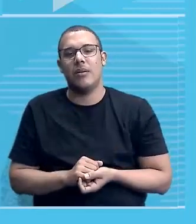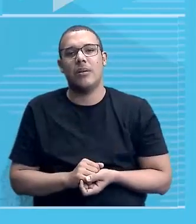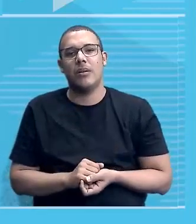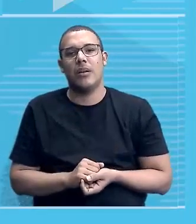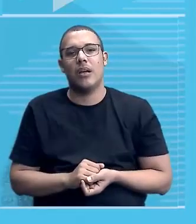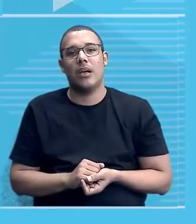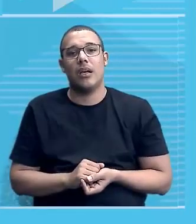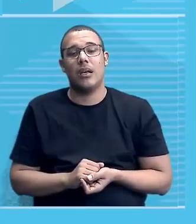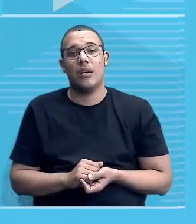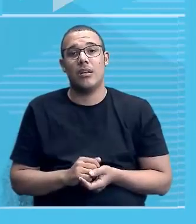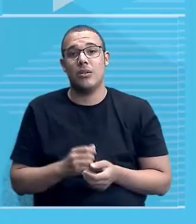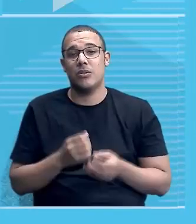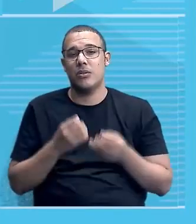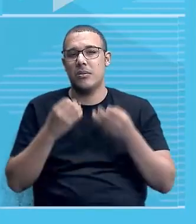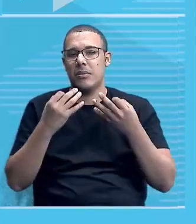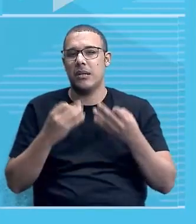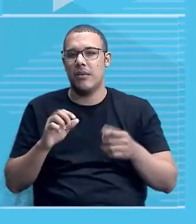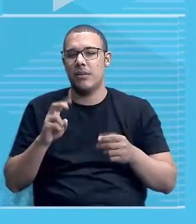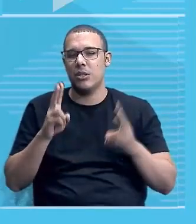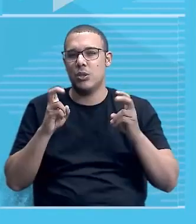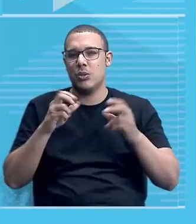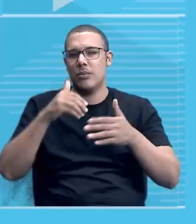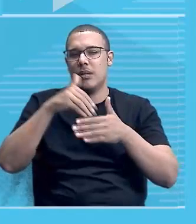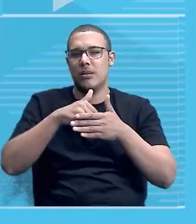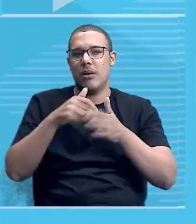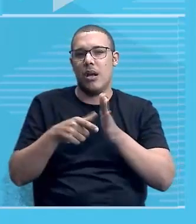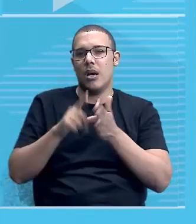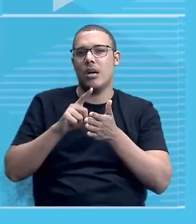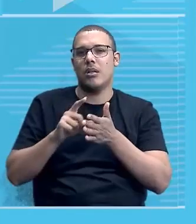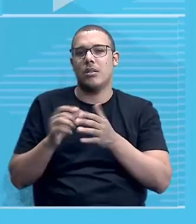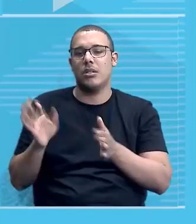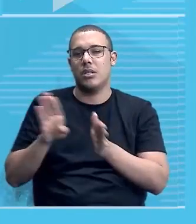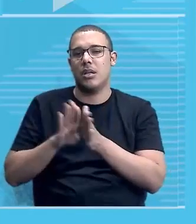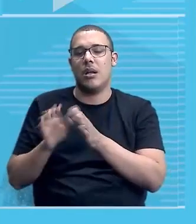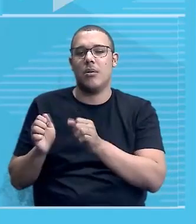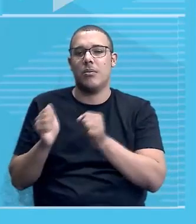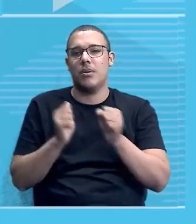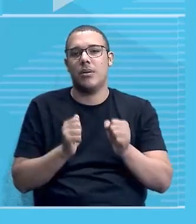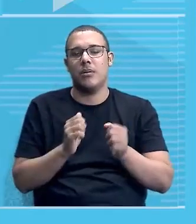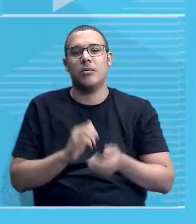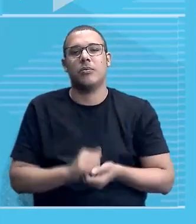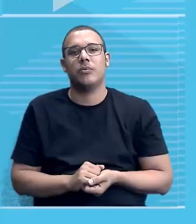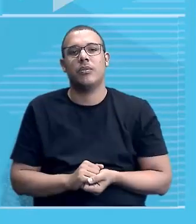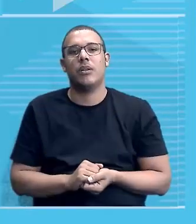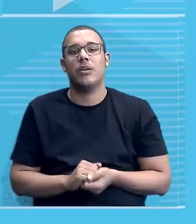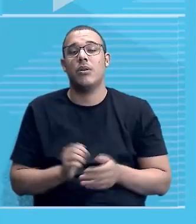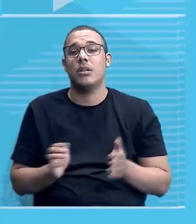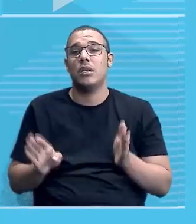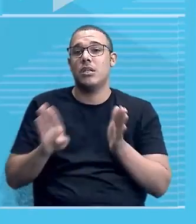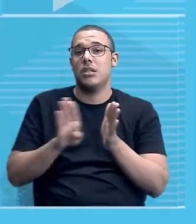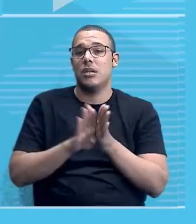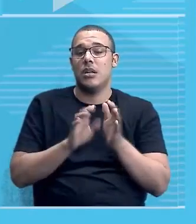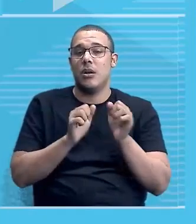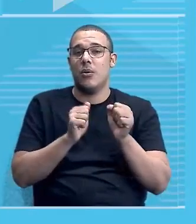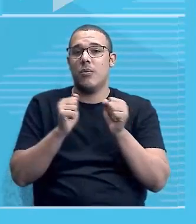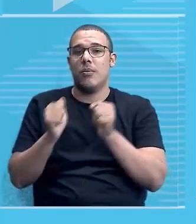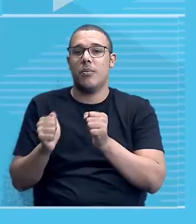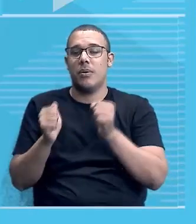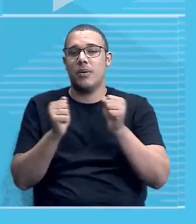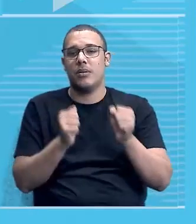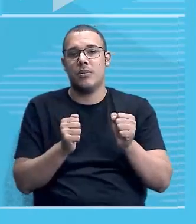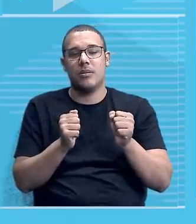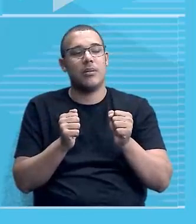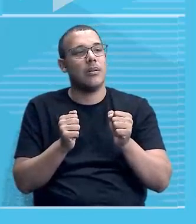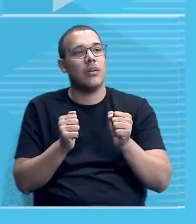antes de chegar ao poder. Isso vale para a África, vale para qualquer lugar do mundo. uma vez chegado ao poder, ele não